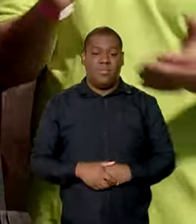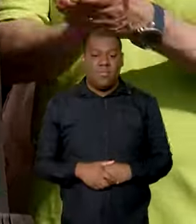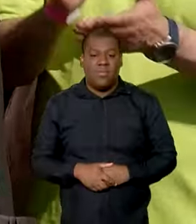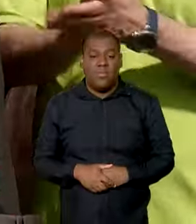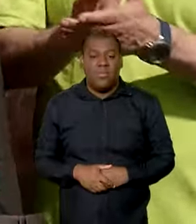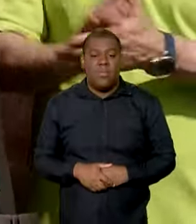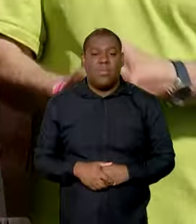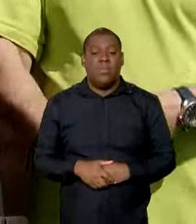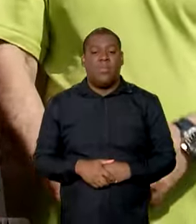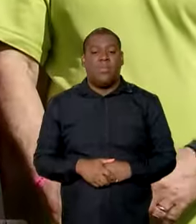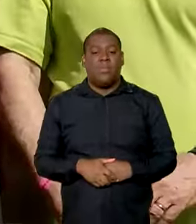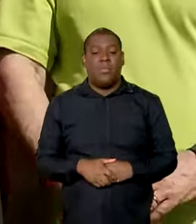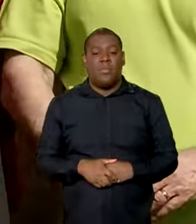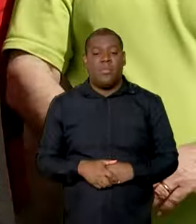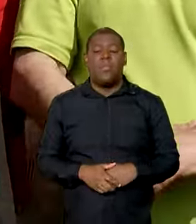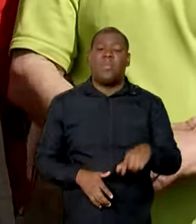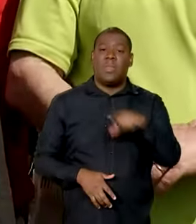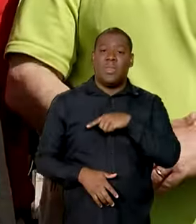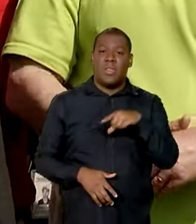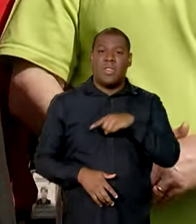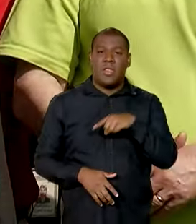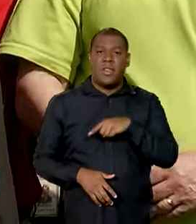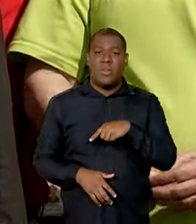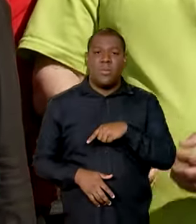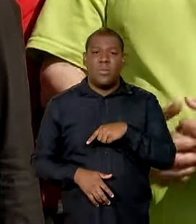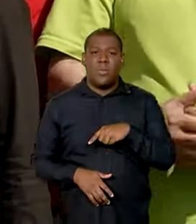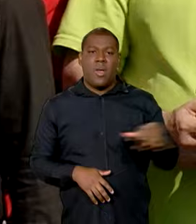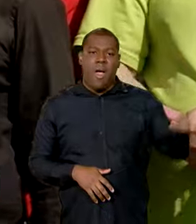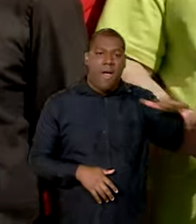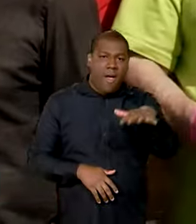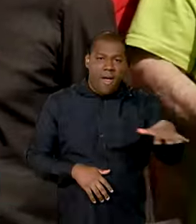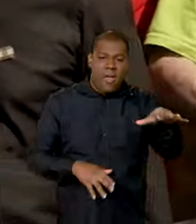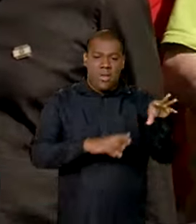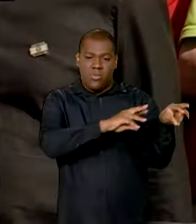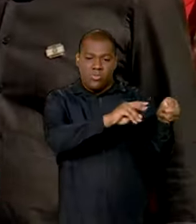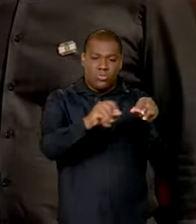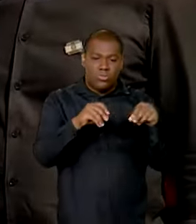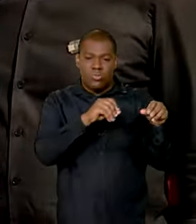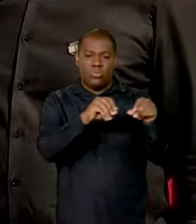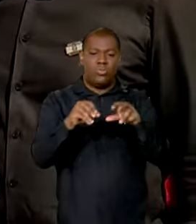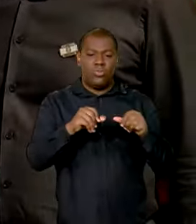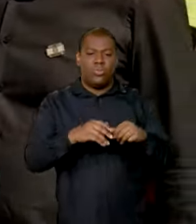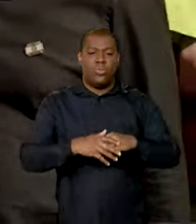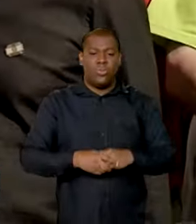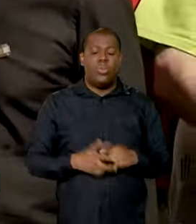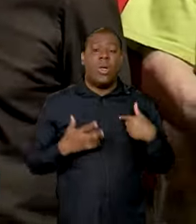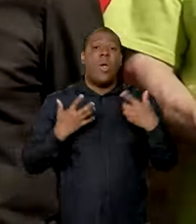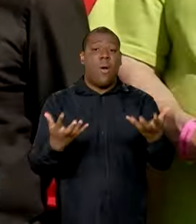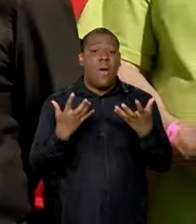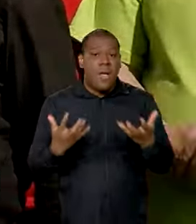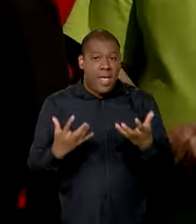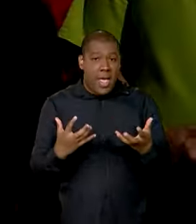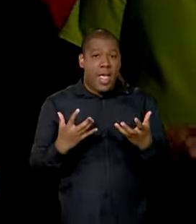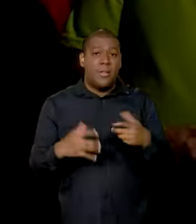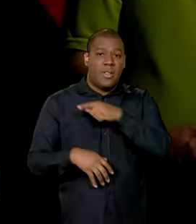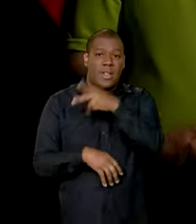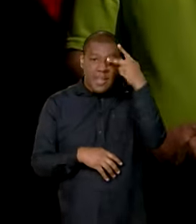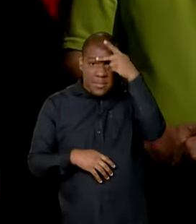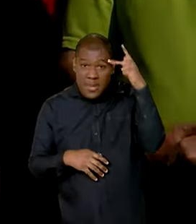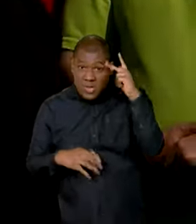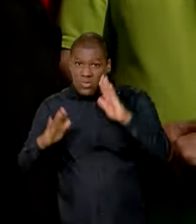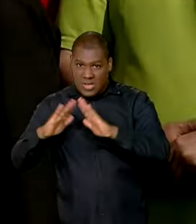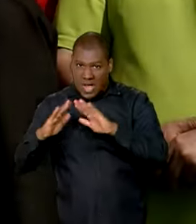pedido um banco de terra, um banco de terra, porque eu quero oferecer por sem terra,